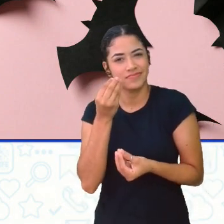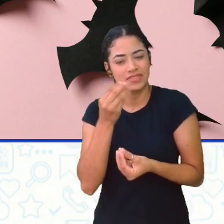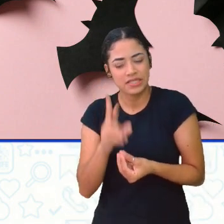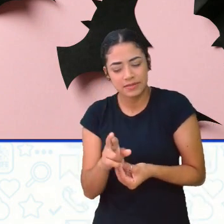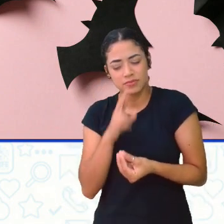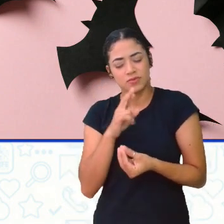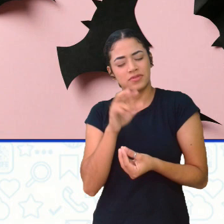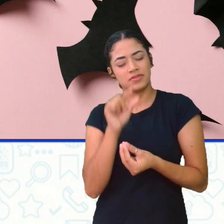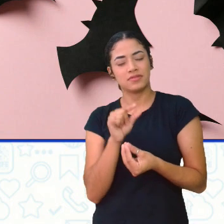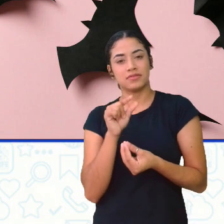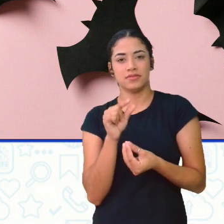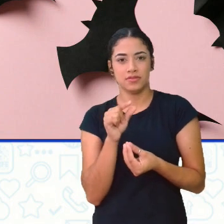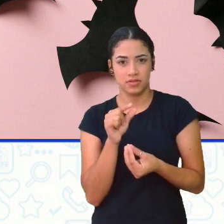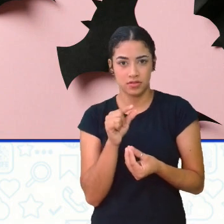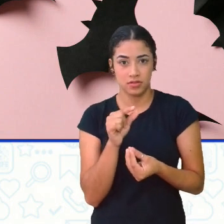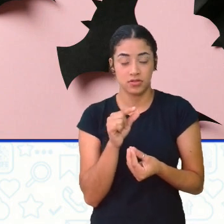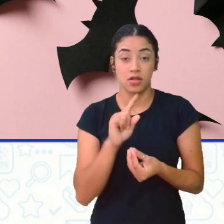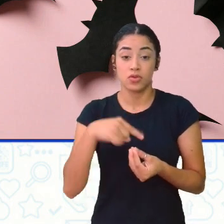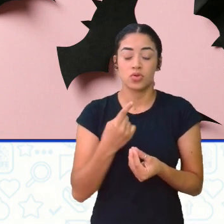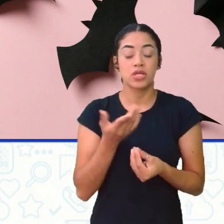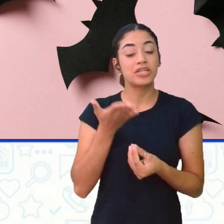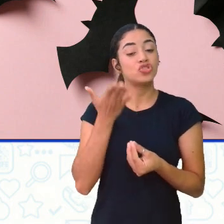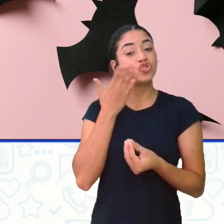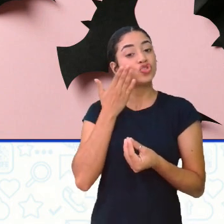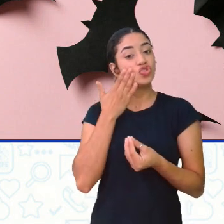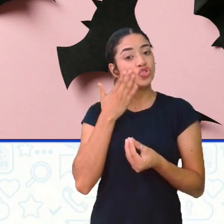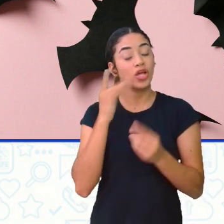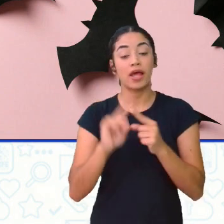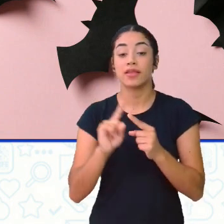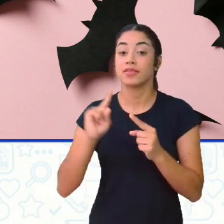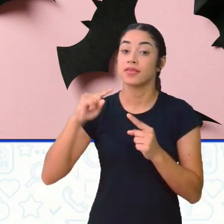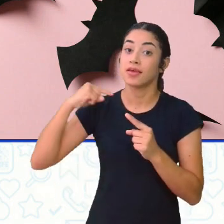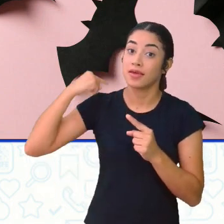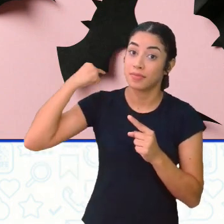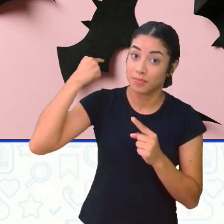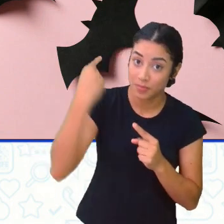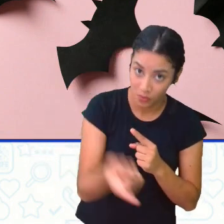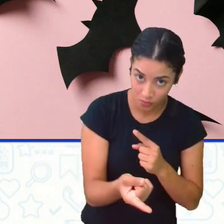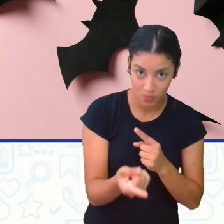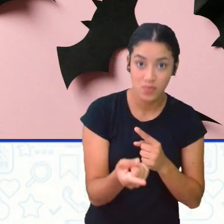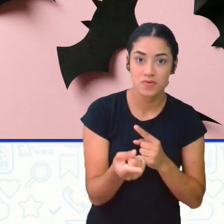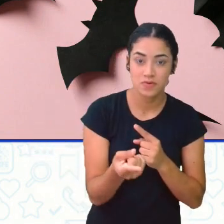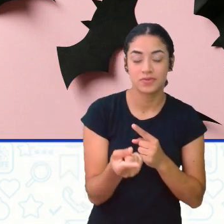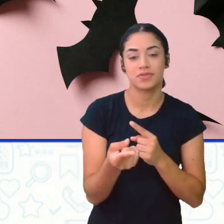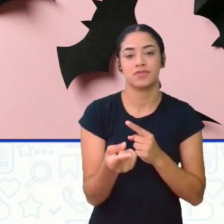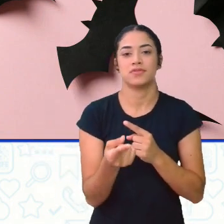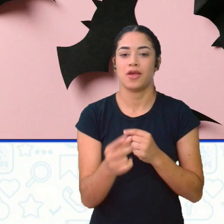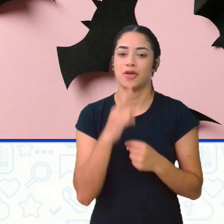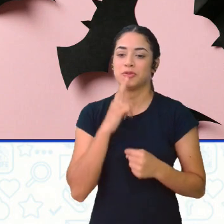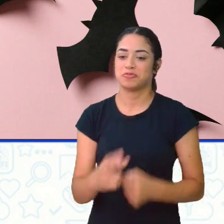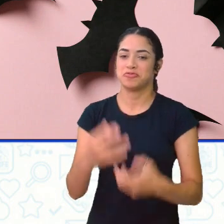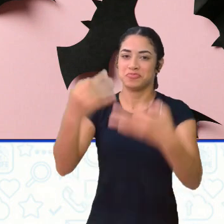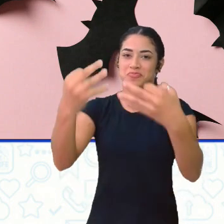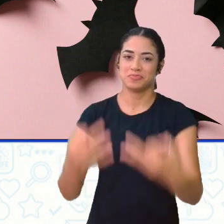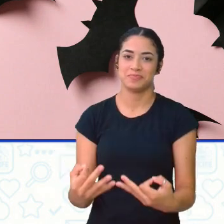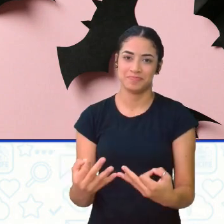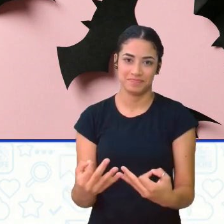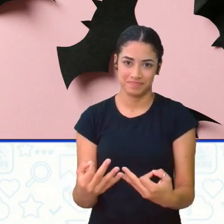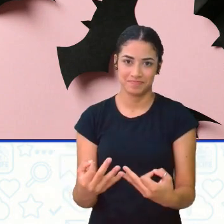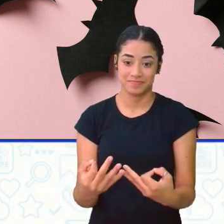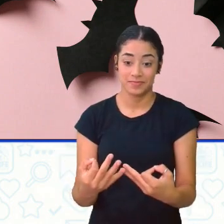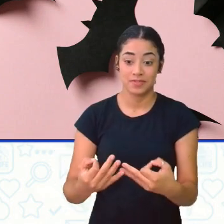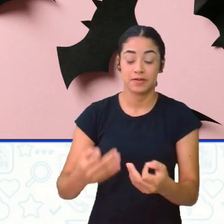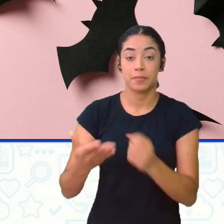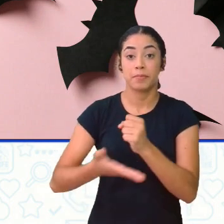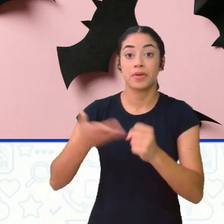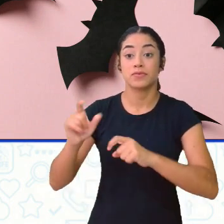espaçozinho Por um tempo Até que a gente Ache algum Argumento válido Para aquilo Algum argumento Com base científica